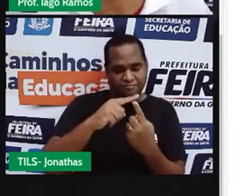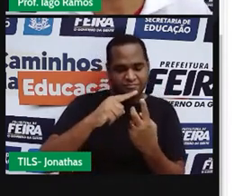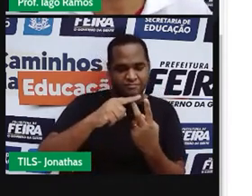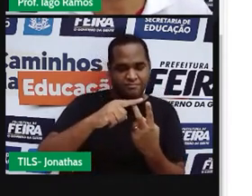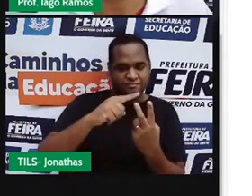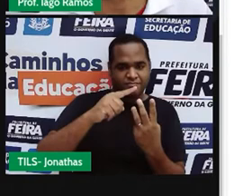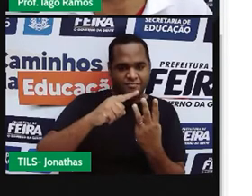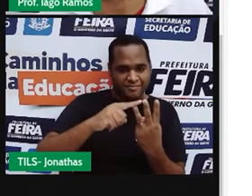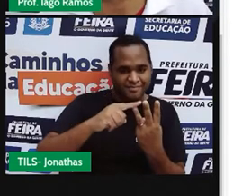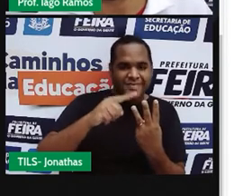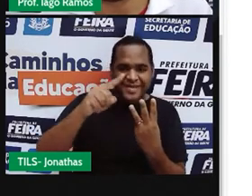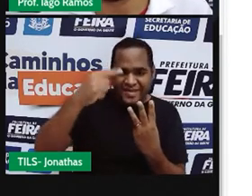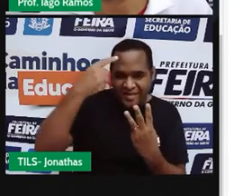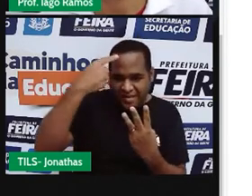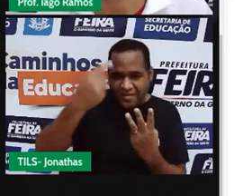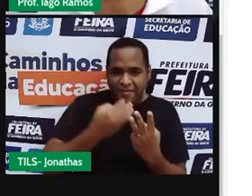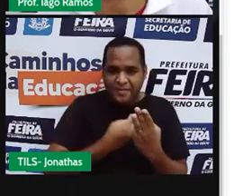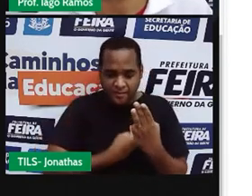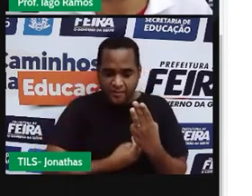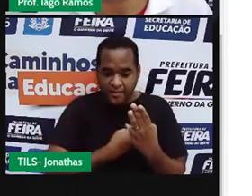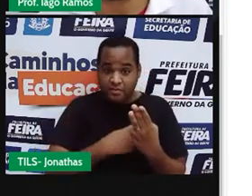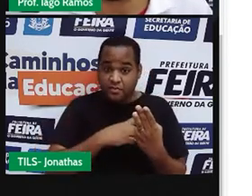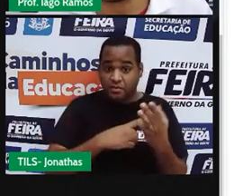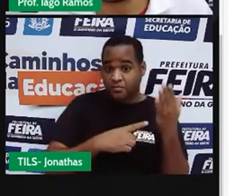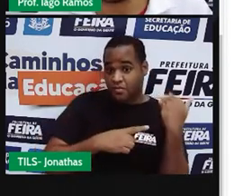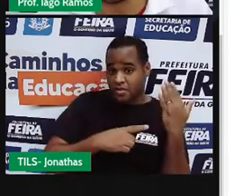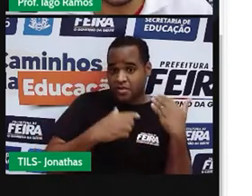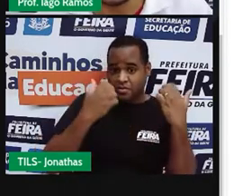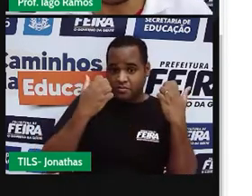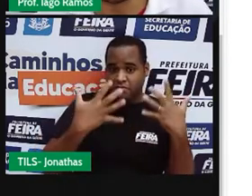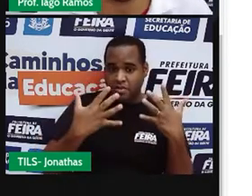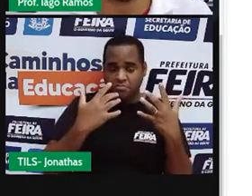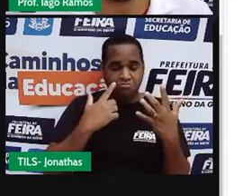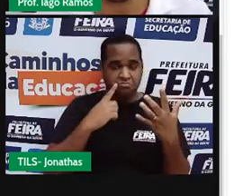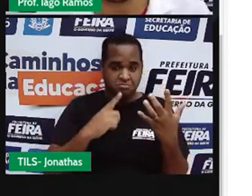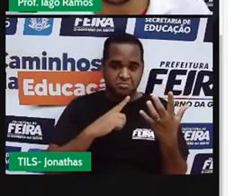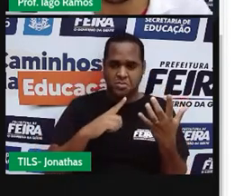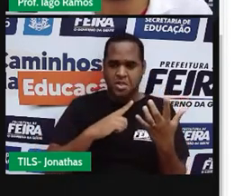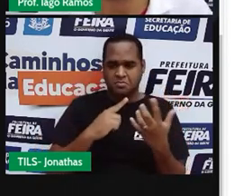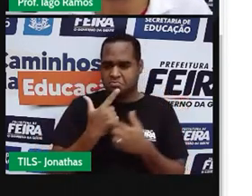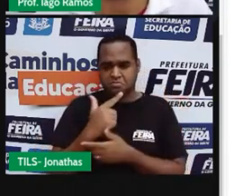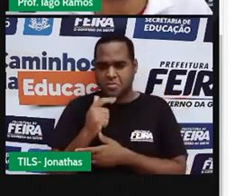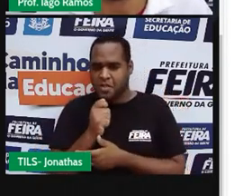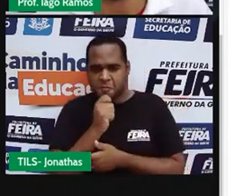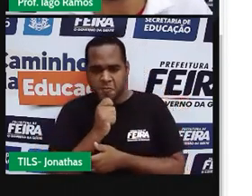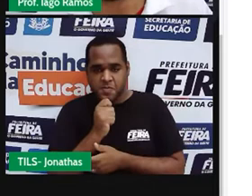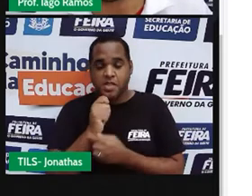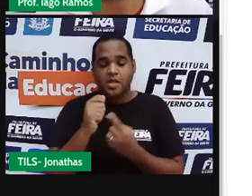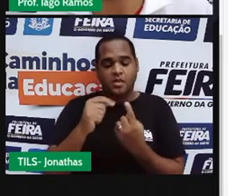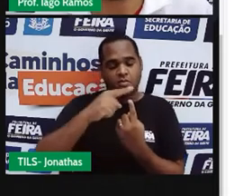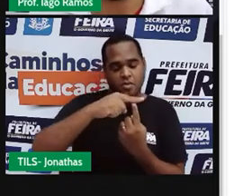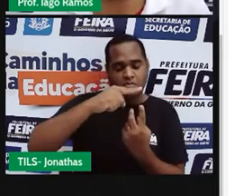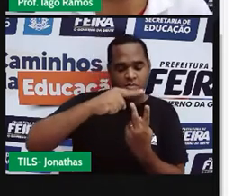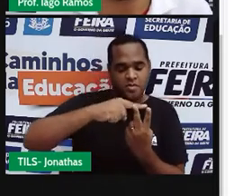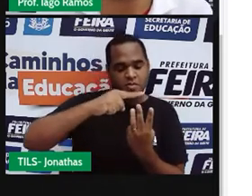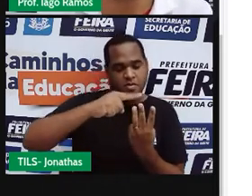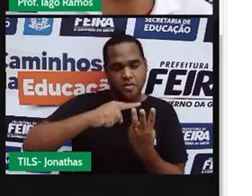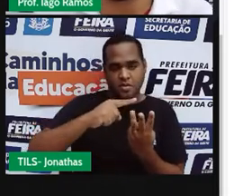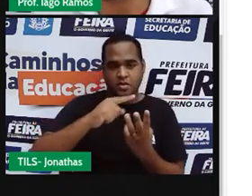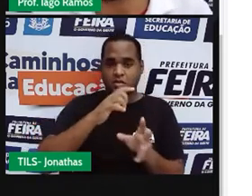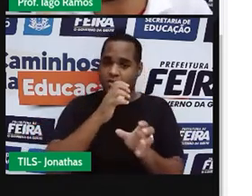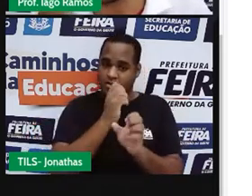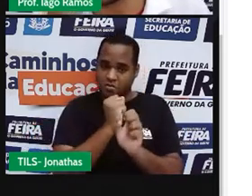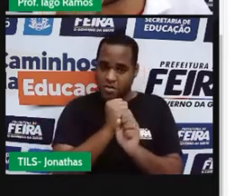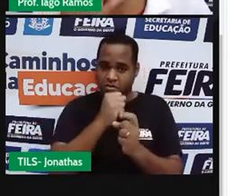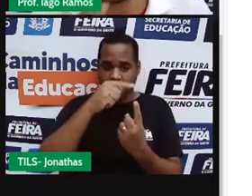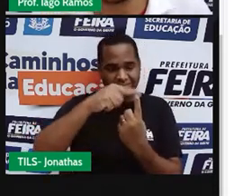ainda em aulas presenciais, você tinha um boletim, ou até em aulas não presenciais, e digamos que lá na